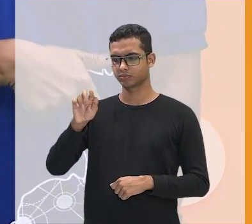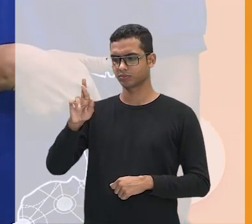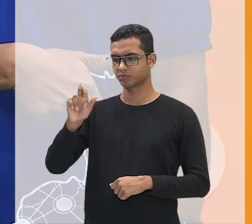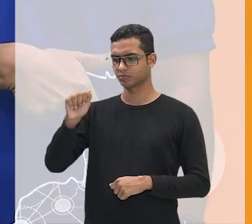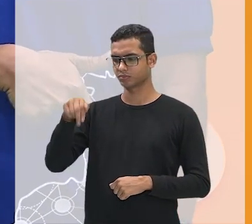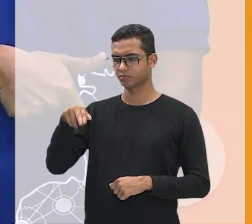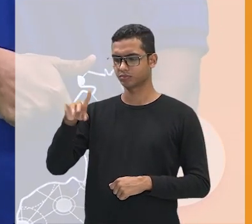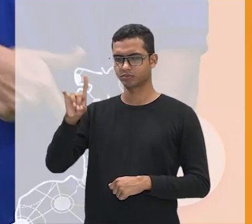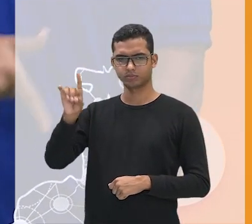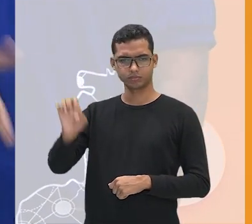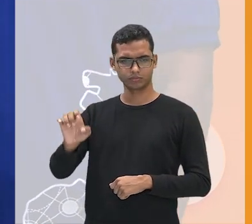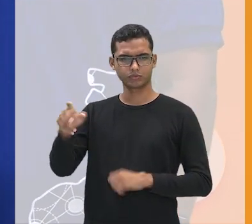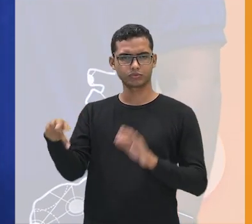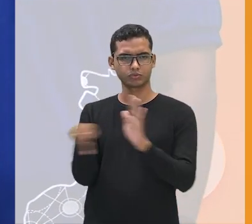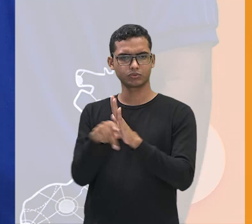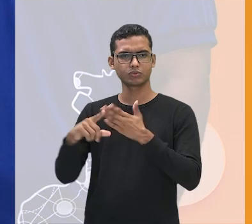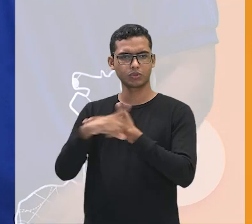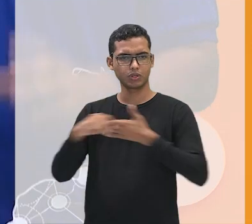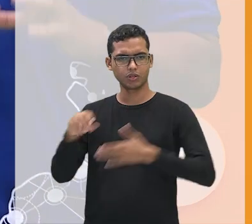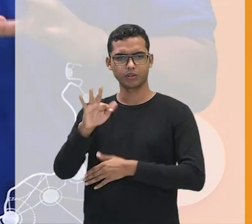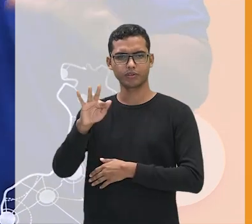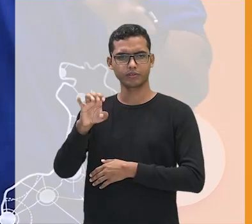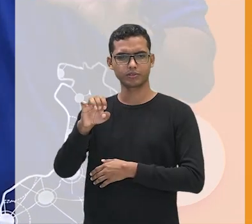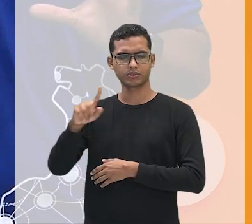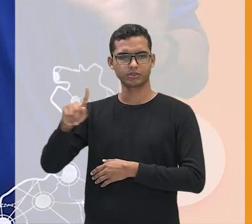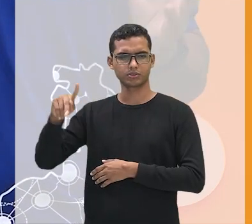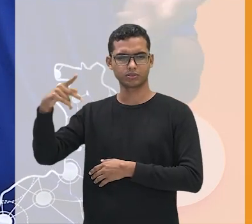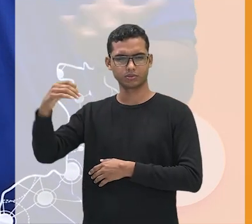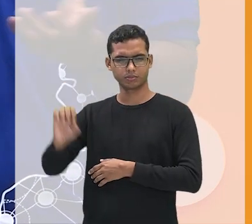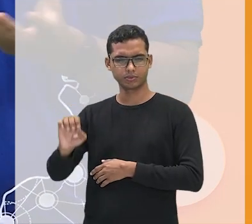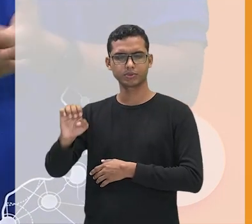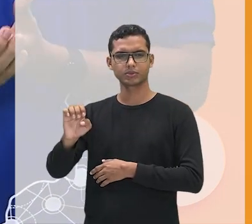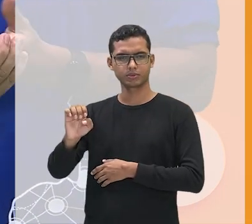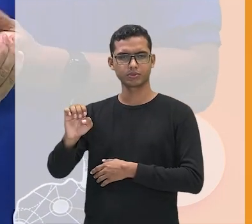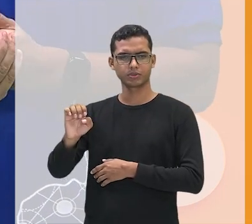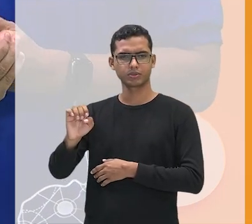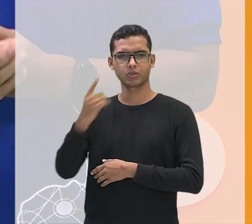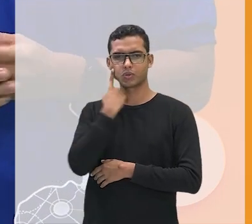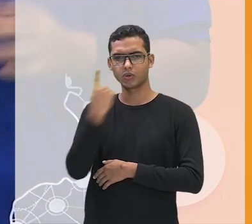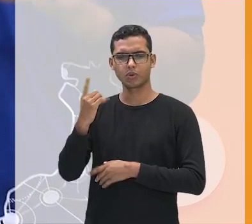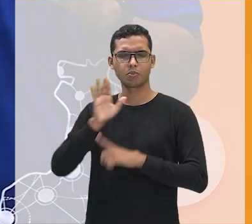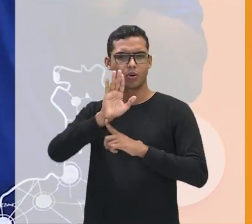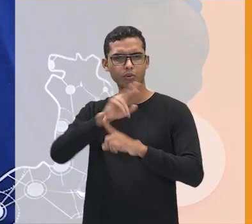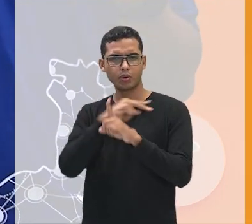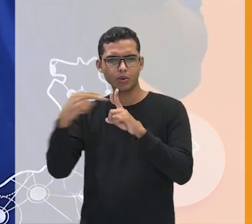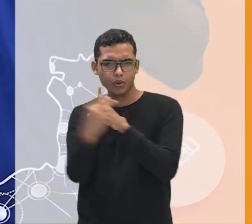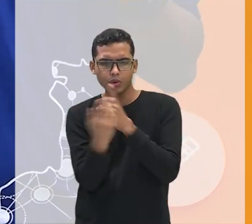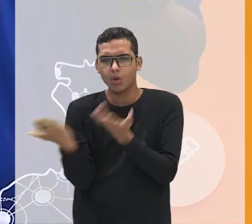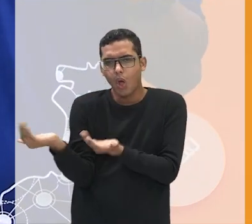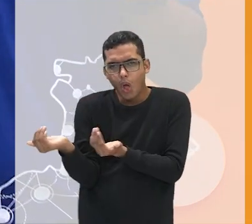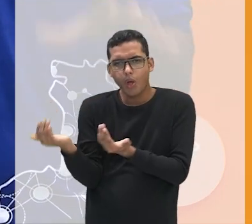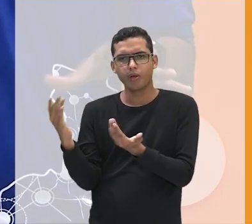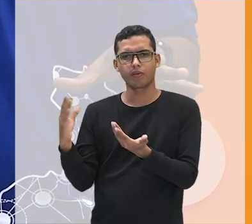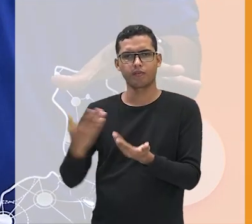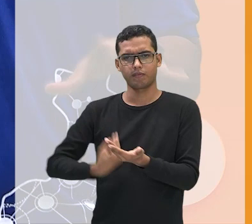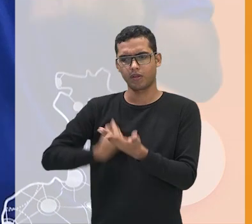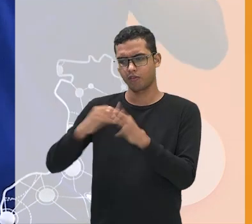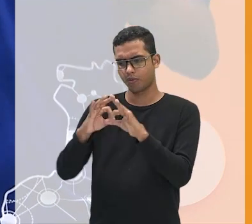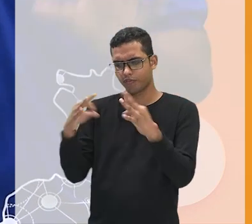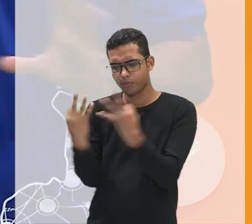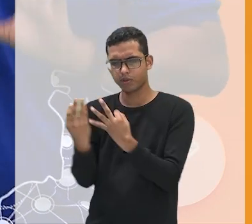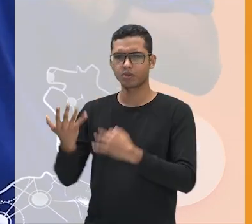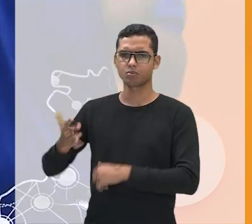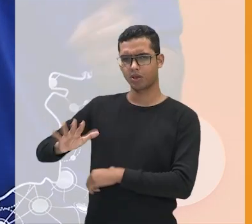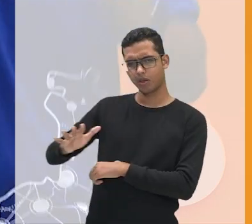um filme do Felipe Barbosa brasileiro de 2014 onde ele traz ali o ponto de vista de um adolescente que vive numa família de classe média